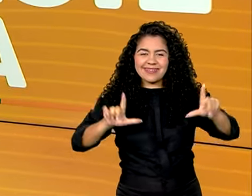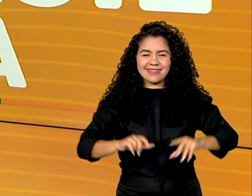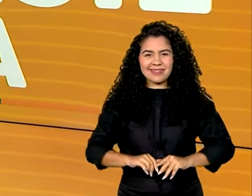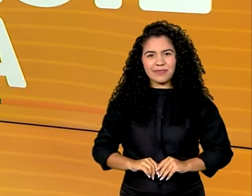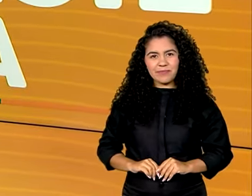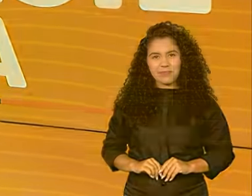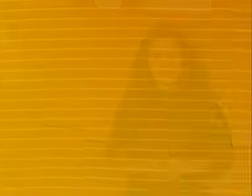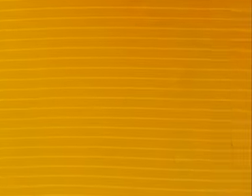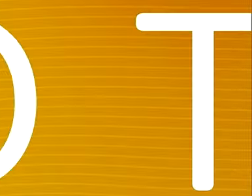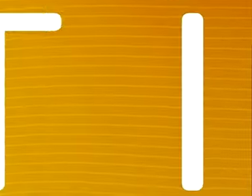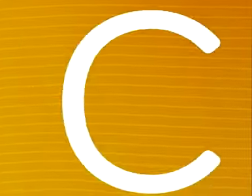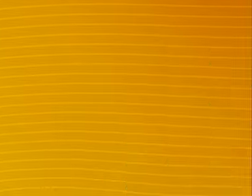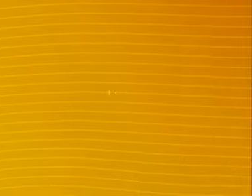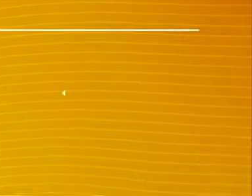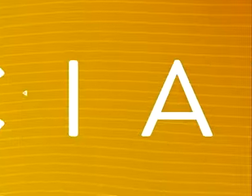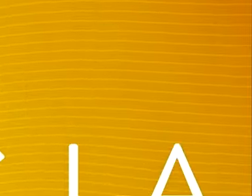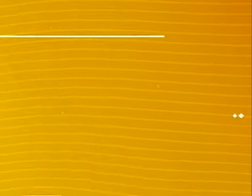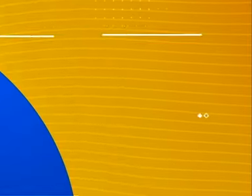agora.